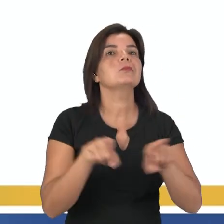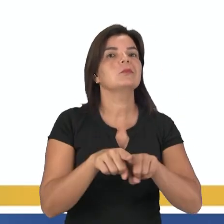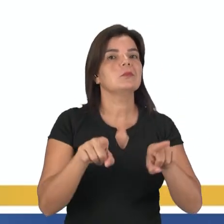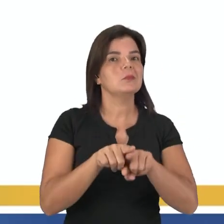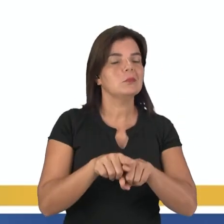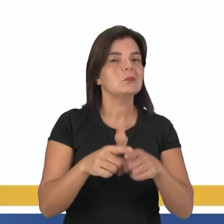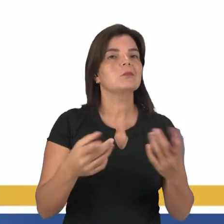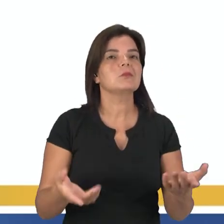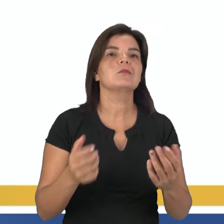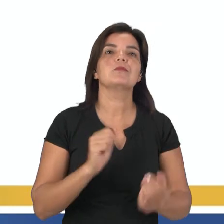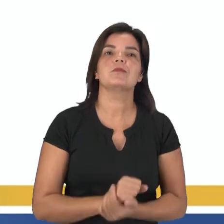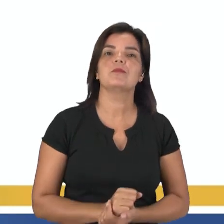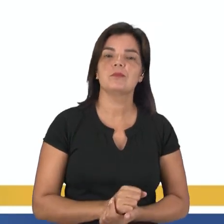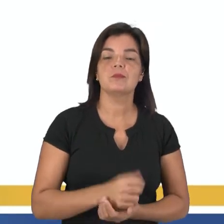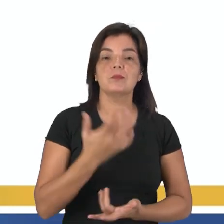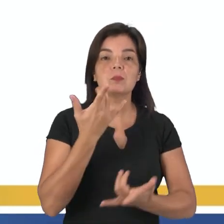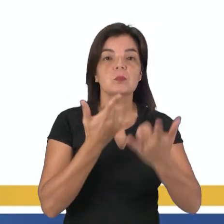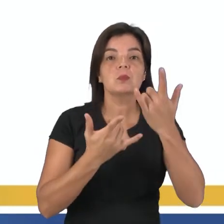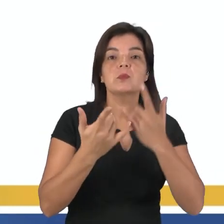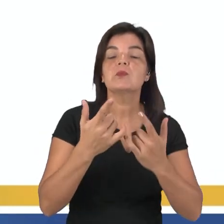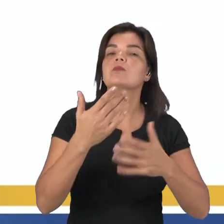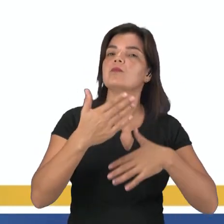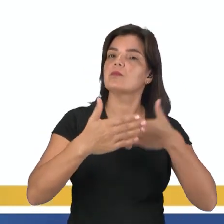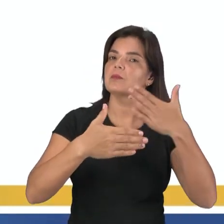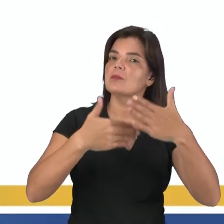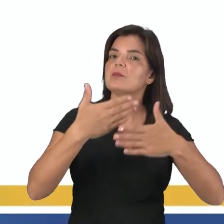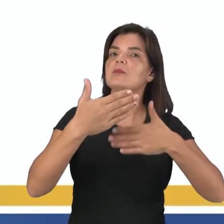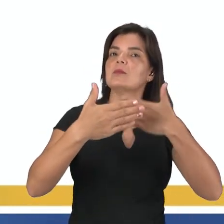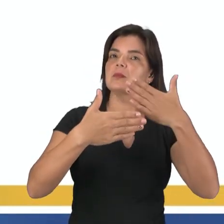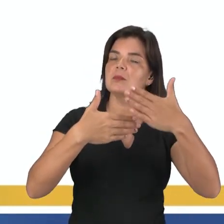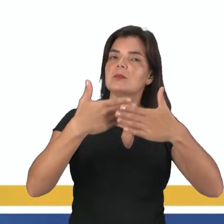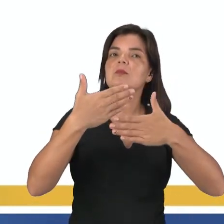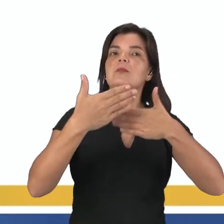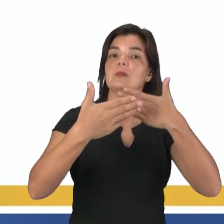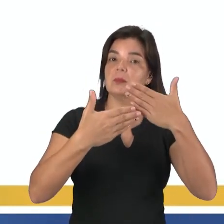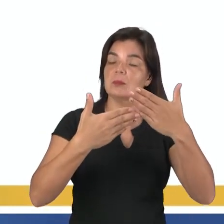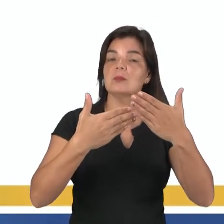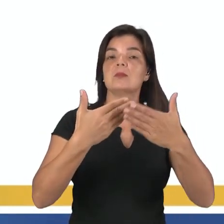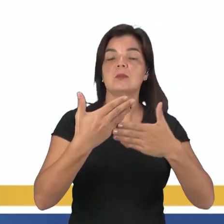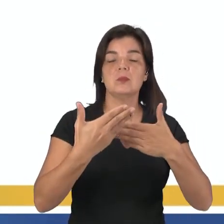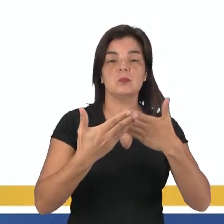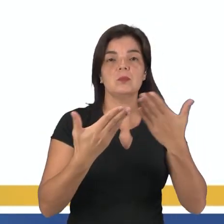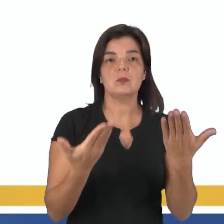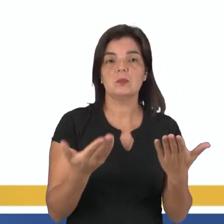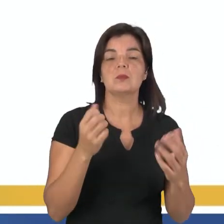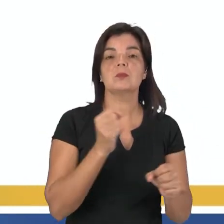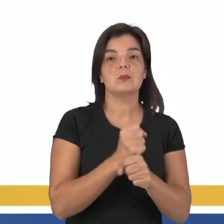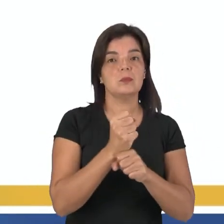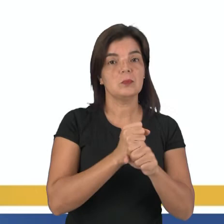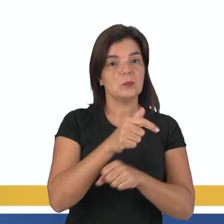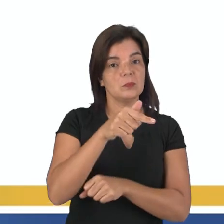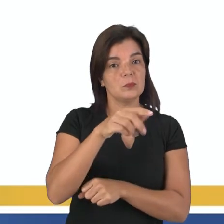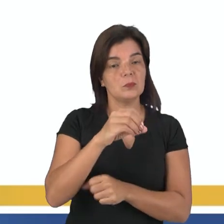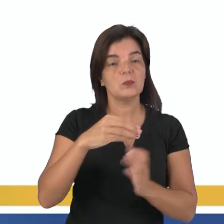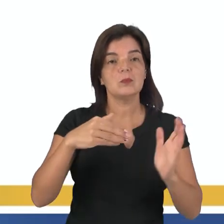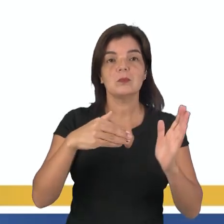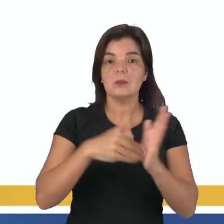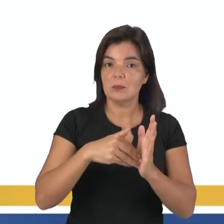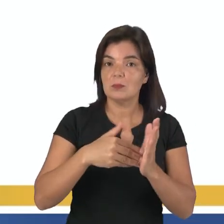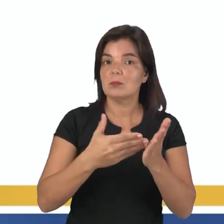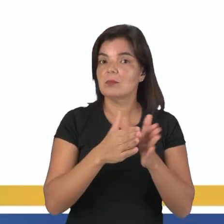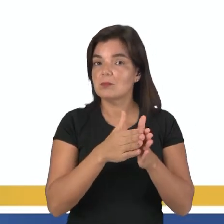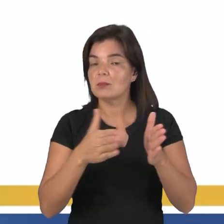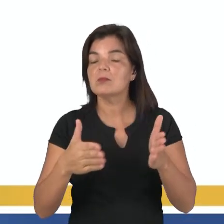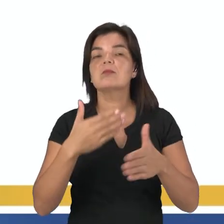é bom que se diga que esse atrativo cada vez mais tem se acentuado desde as décadas de 70 para